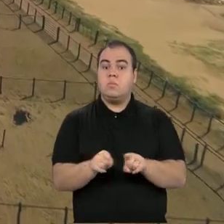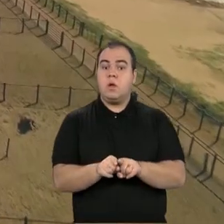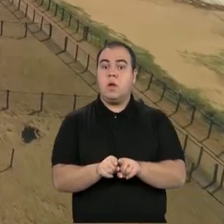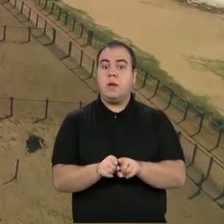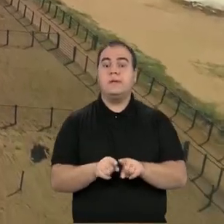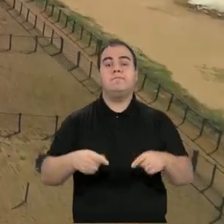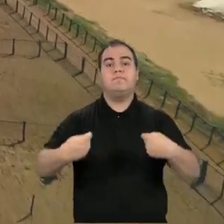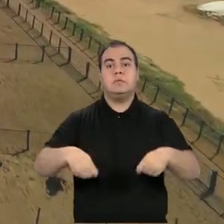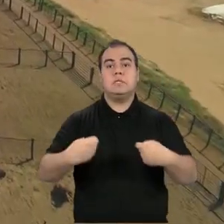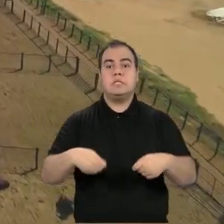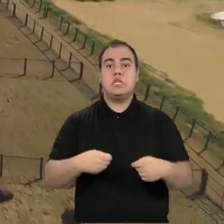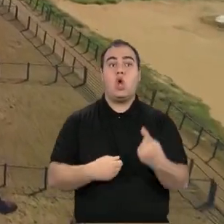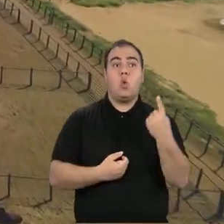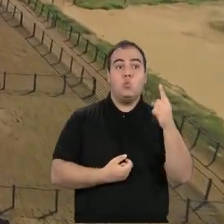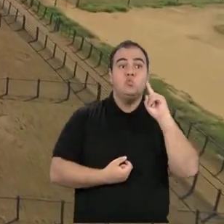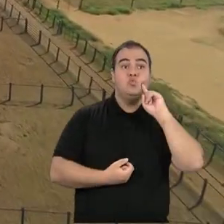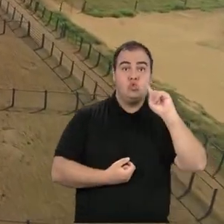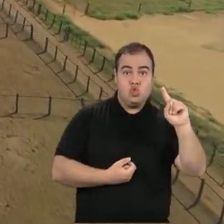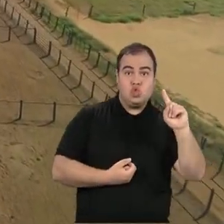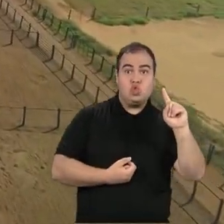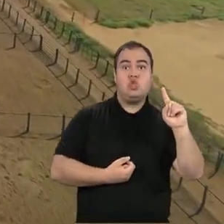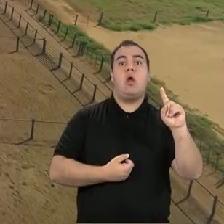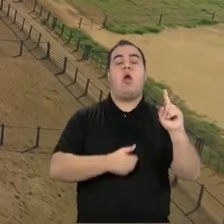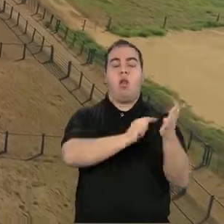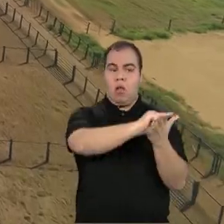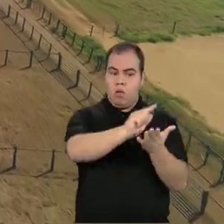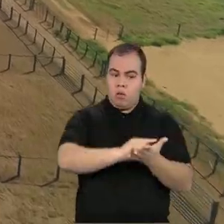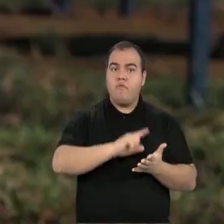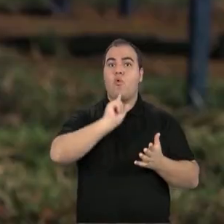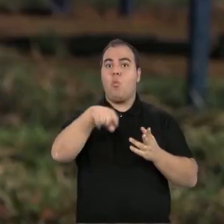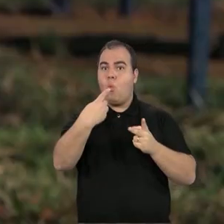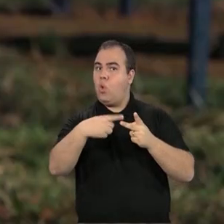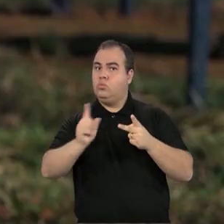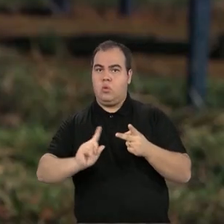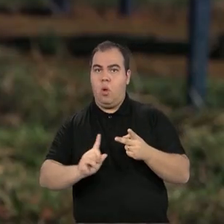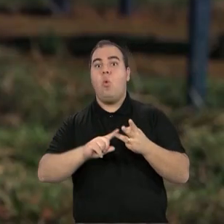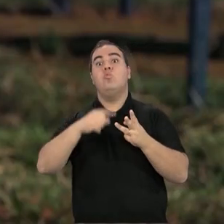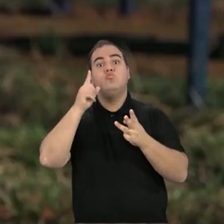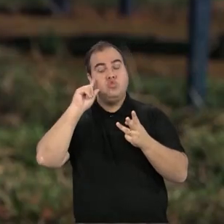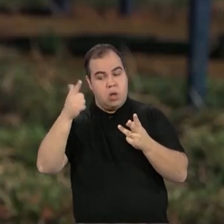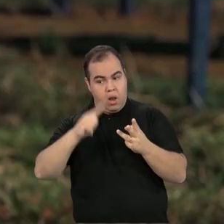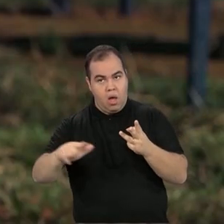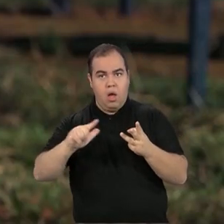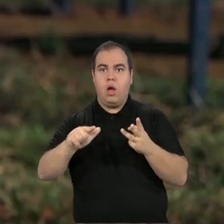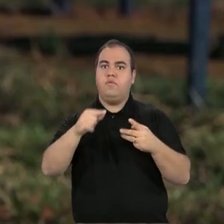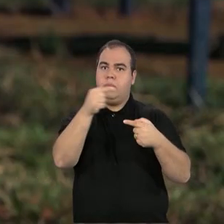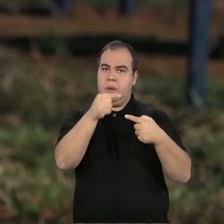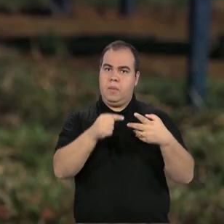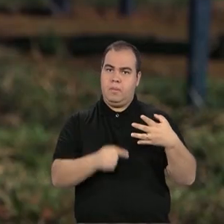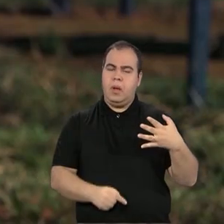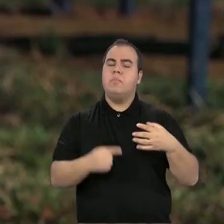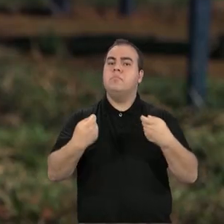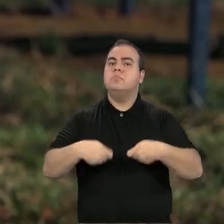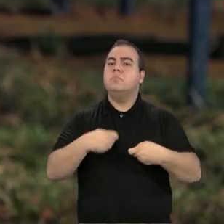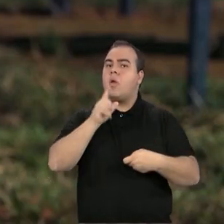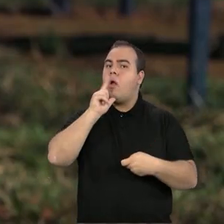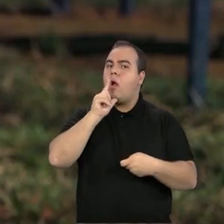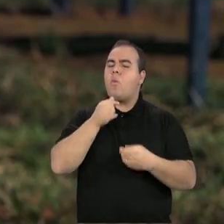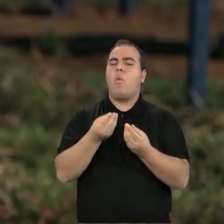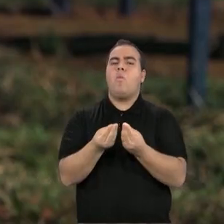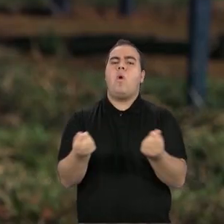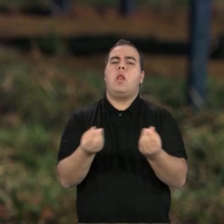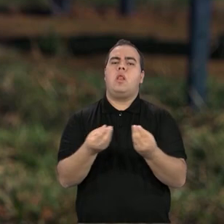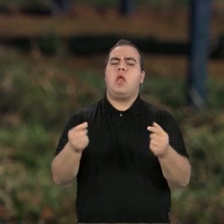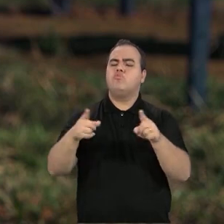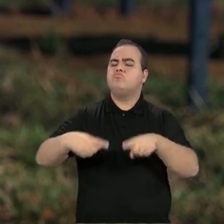que faça dia sim, dia não, a cada dois dias. Utilizando os bebedouros, nós conseguimos ter água em qualidade para os animais.